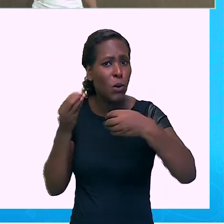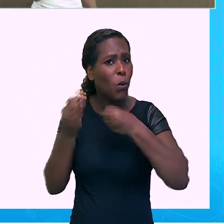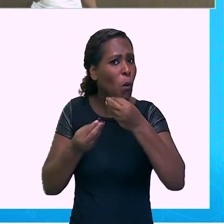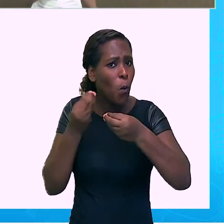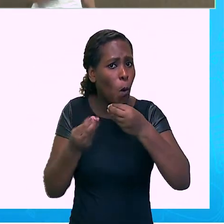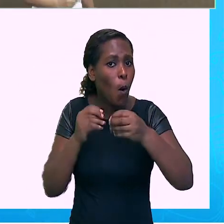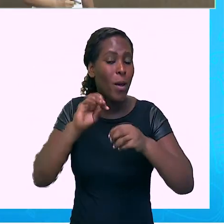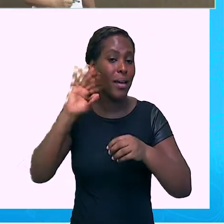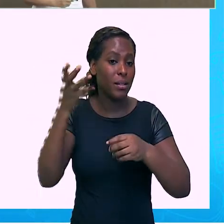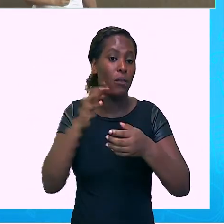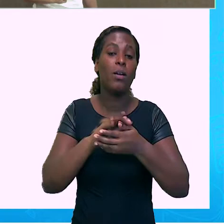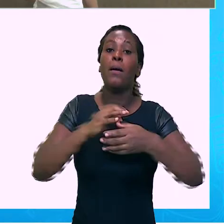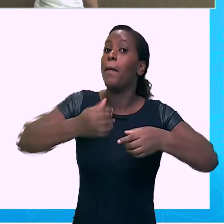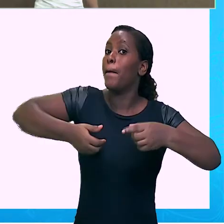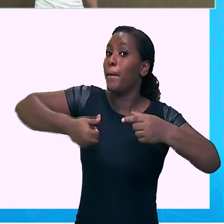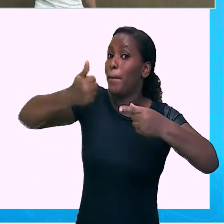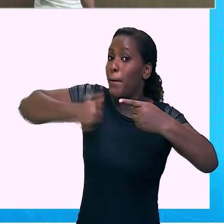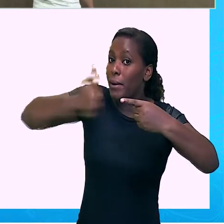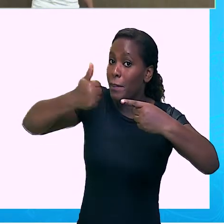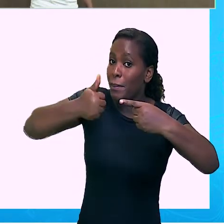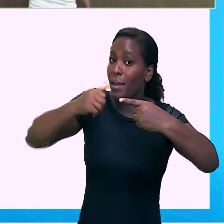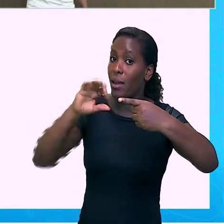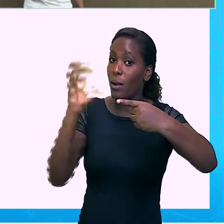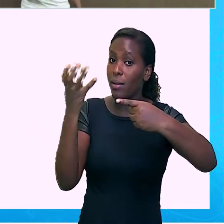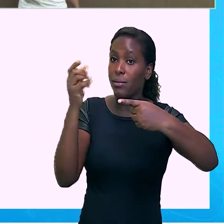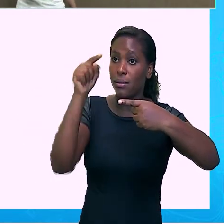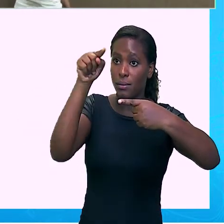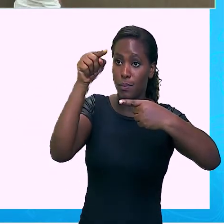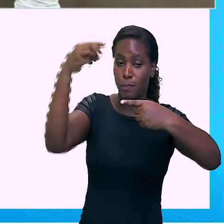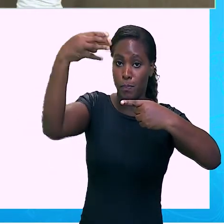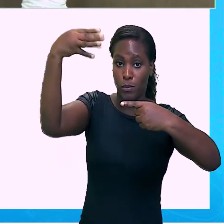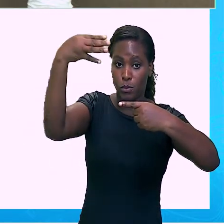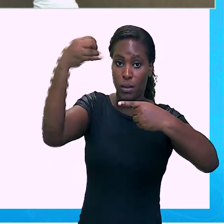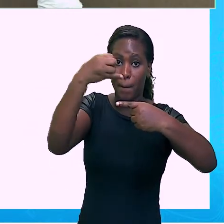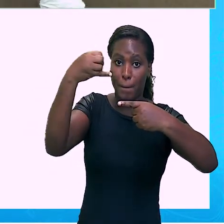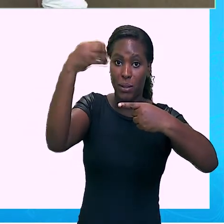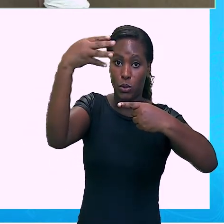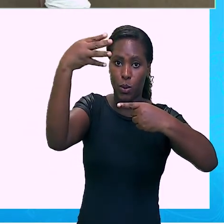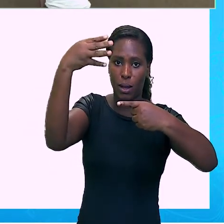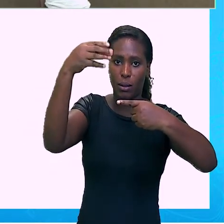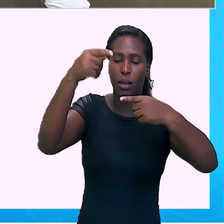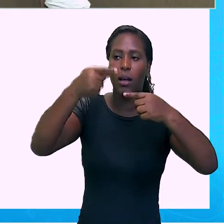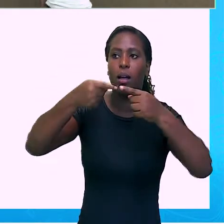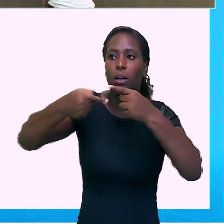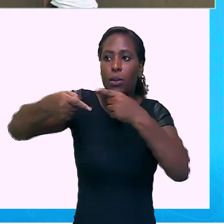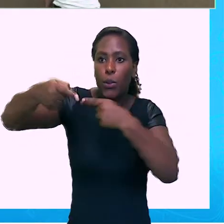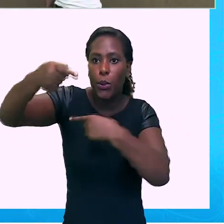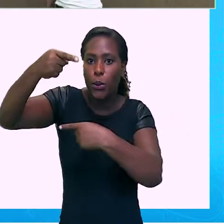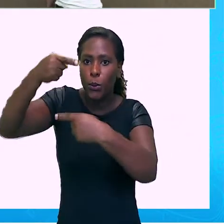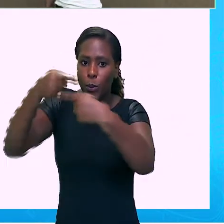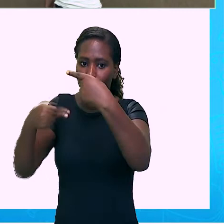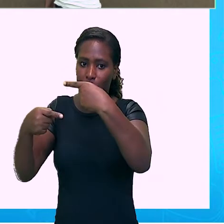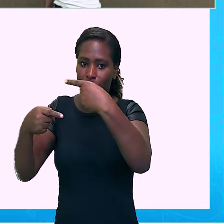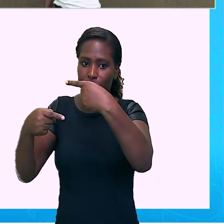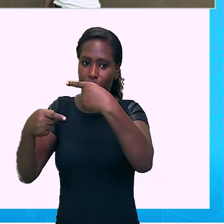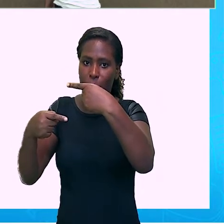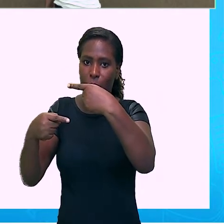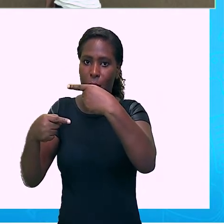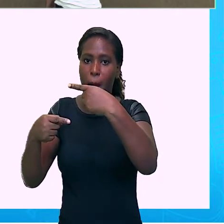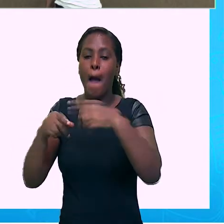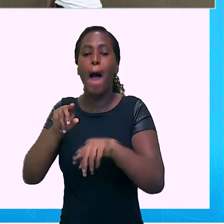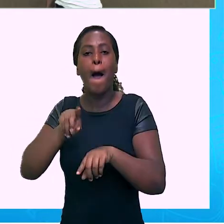do expoente negativo. Eu vou inverter a fração, conservando o mesmo sinal da base.